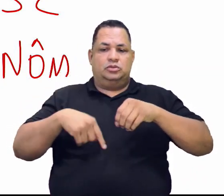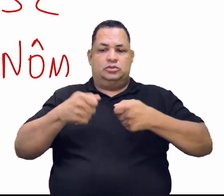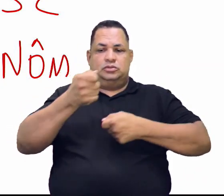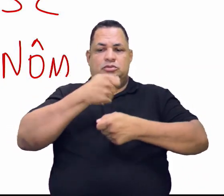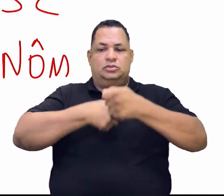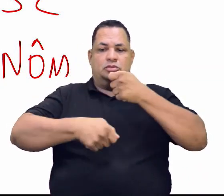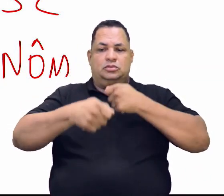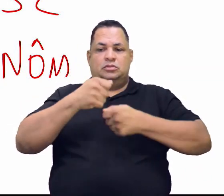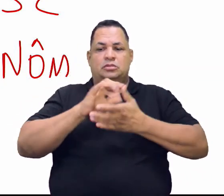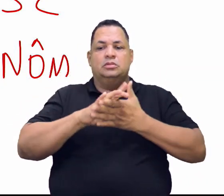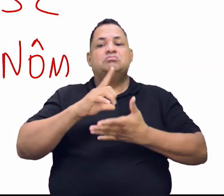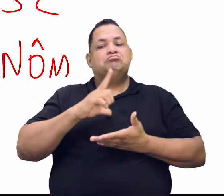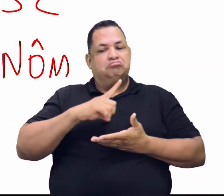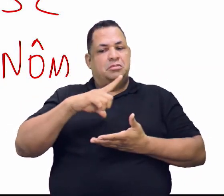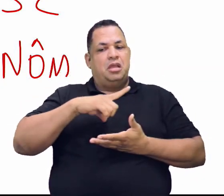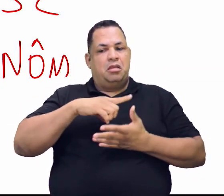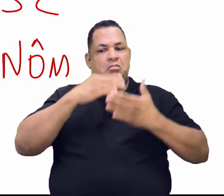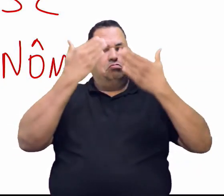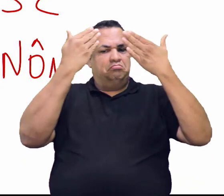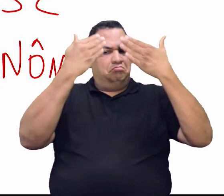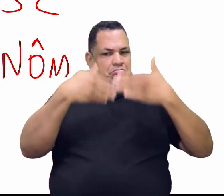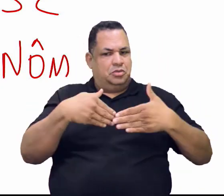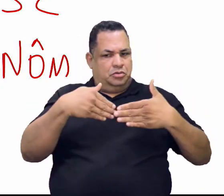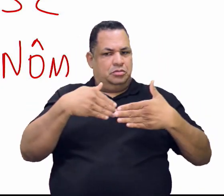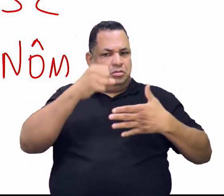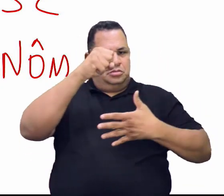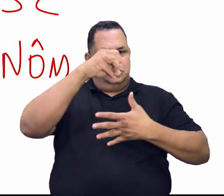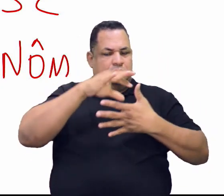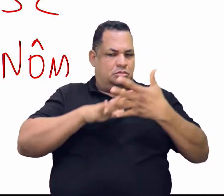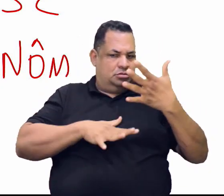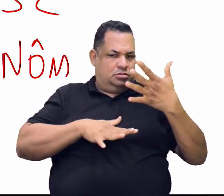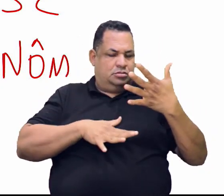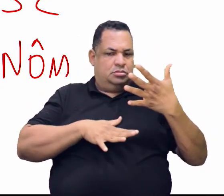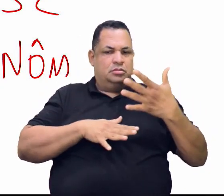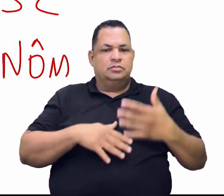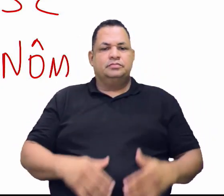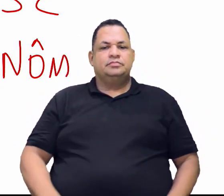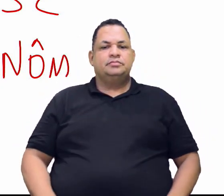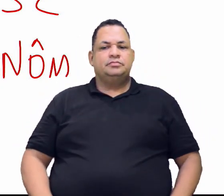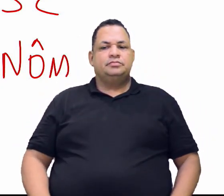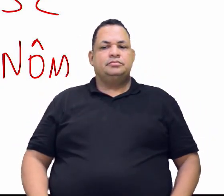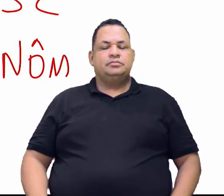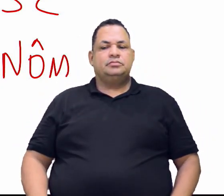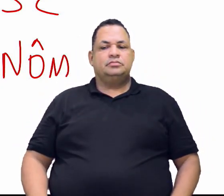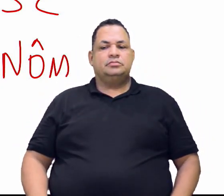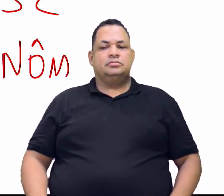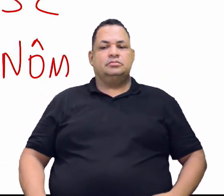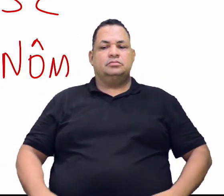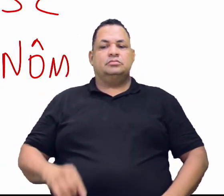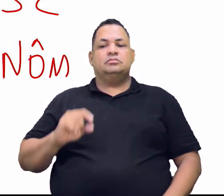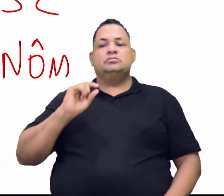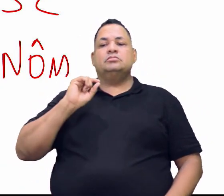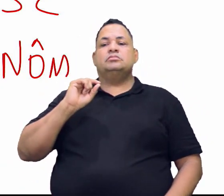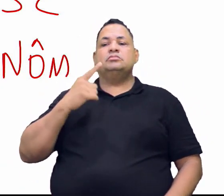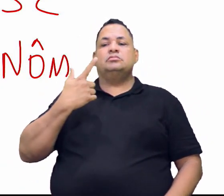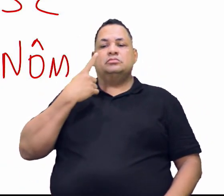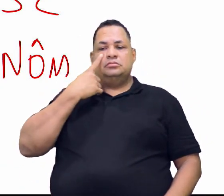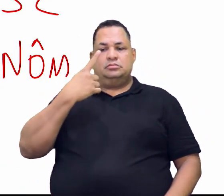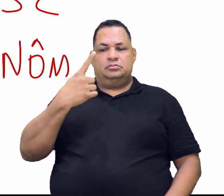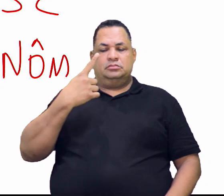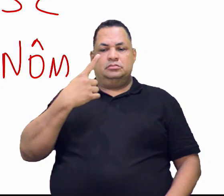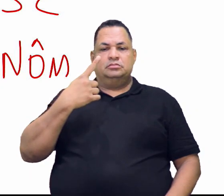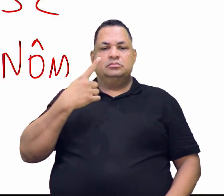cai muito em concurso. A casterita é um dos ciclos econômicos. E olha só o camarada aí,